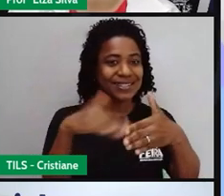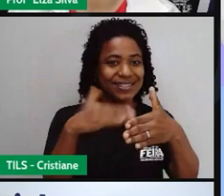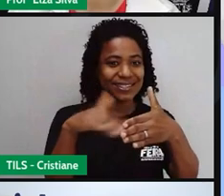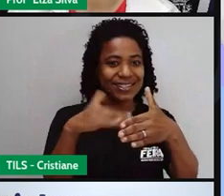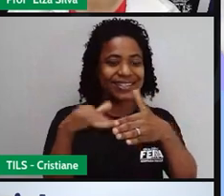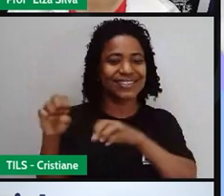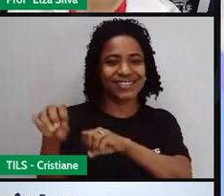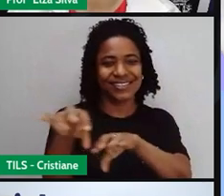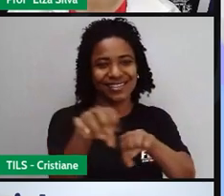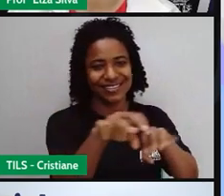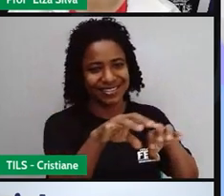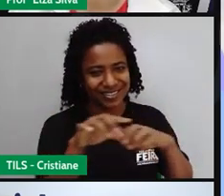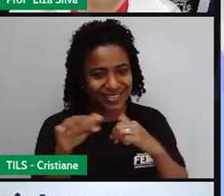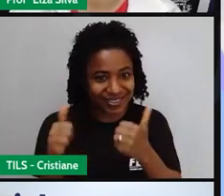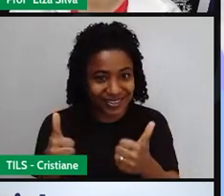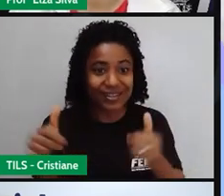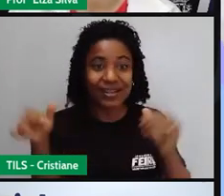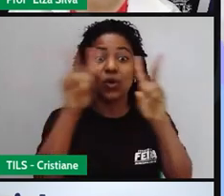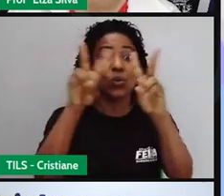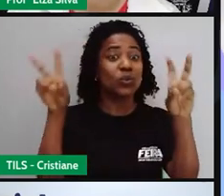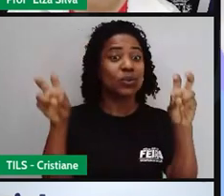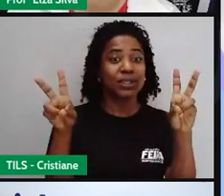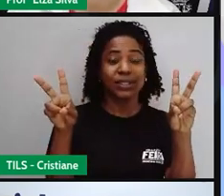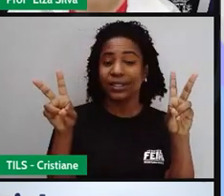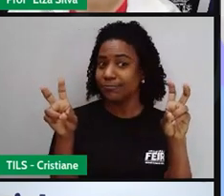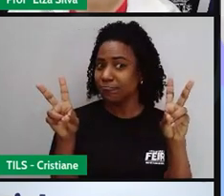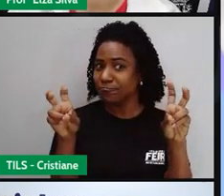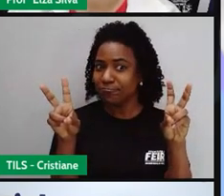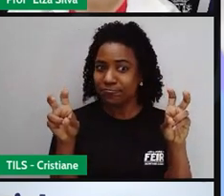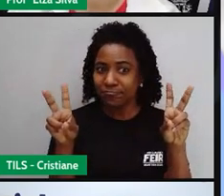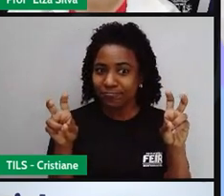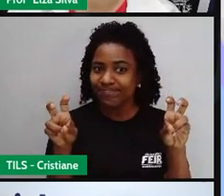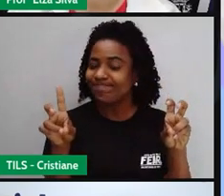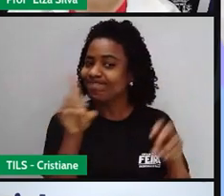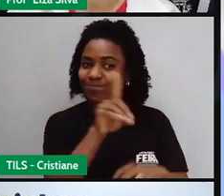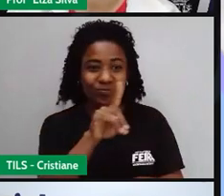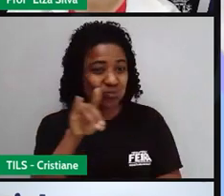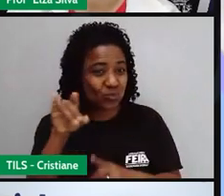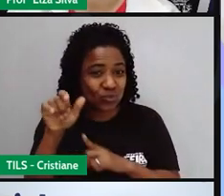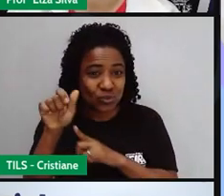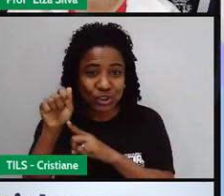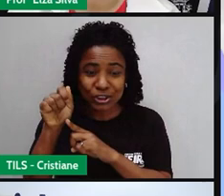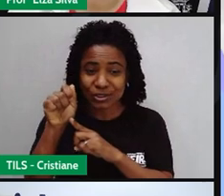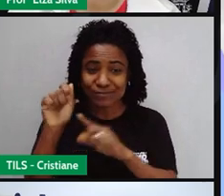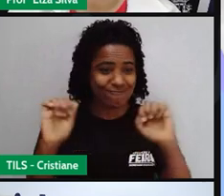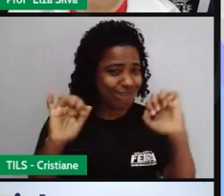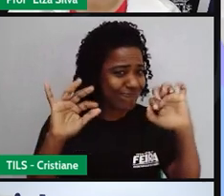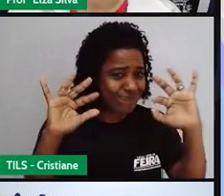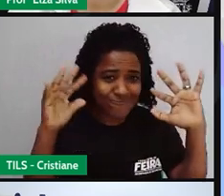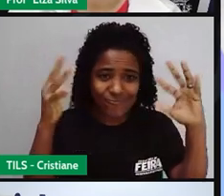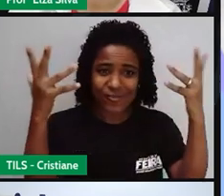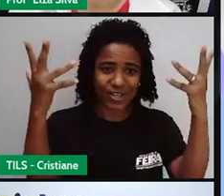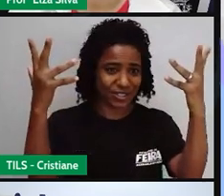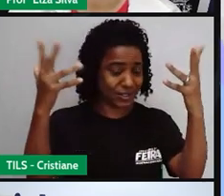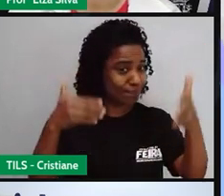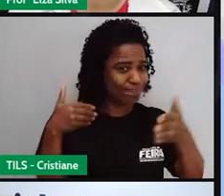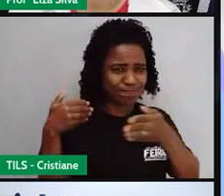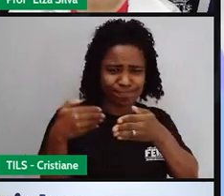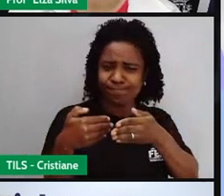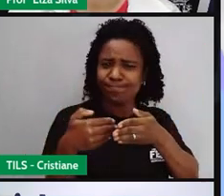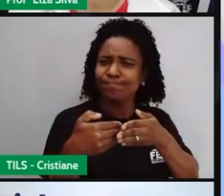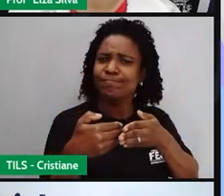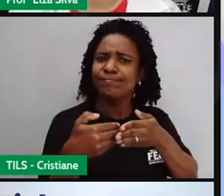tema de hoje é de uma data comemorativa que está bem pertinho.